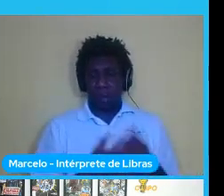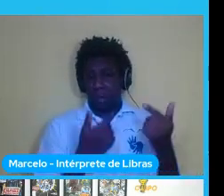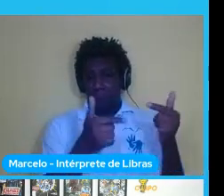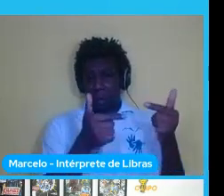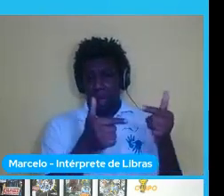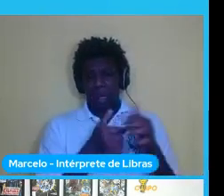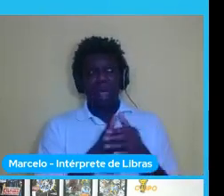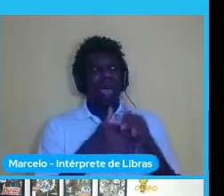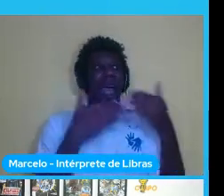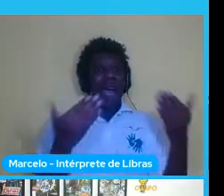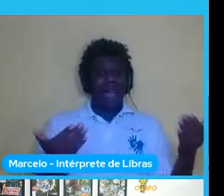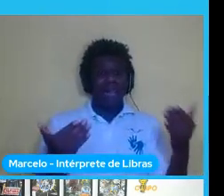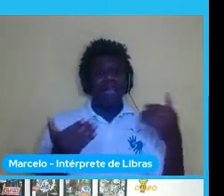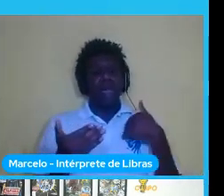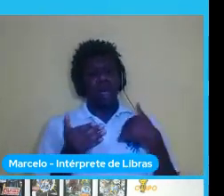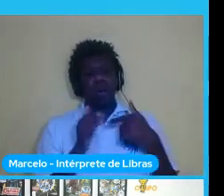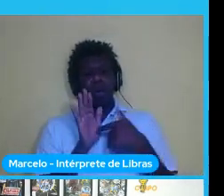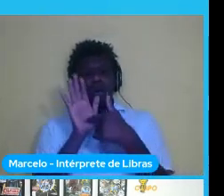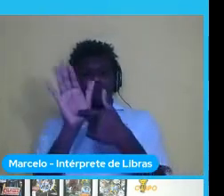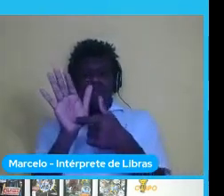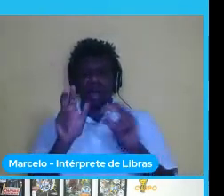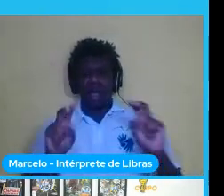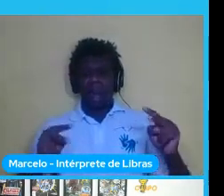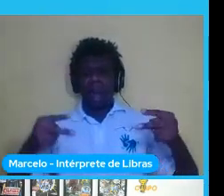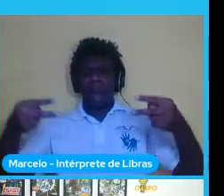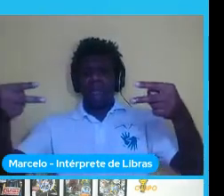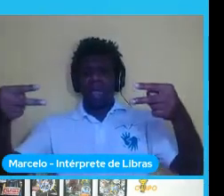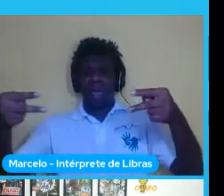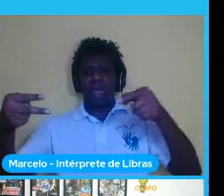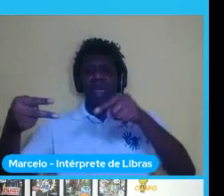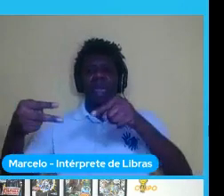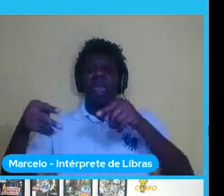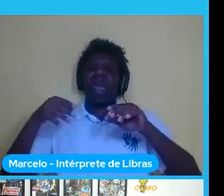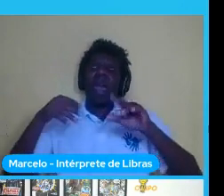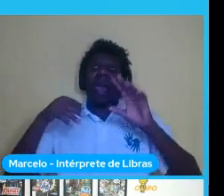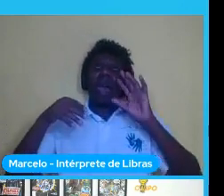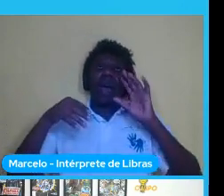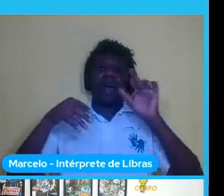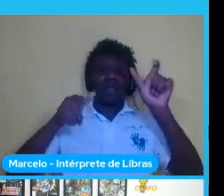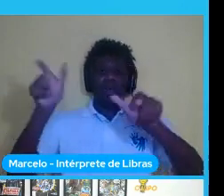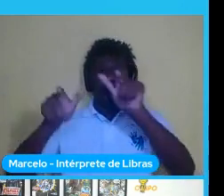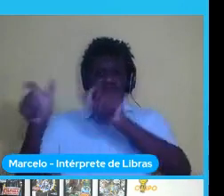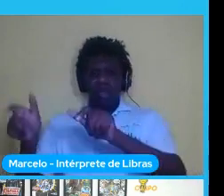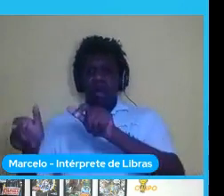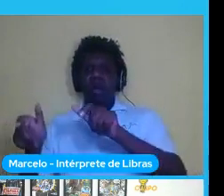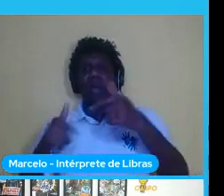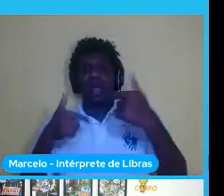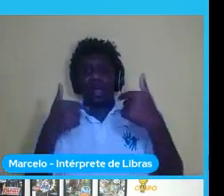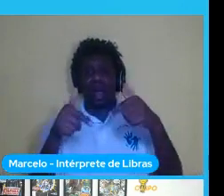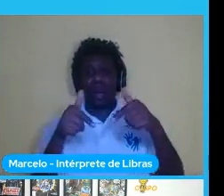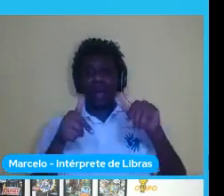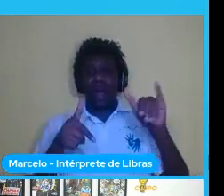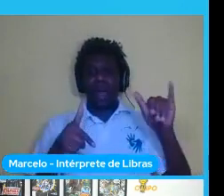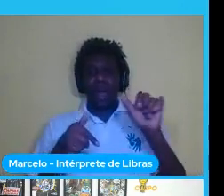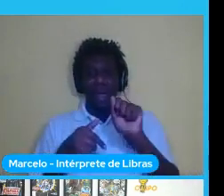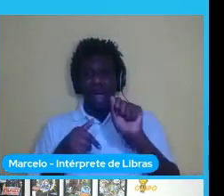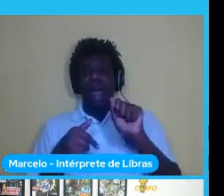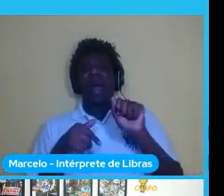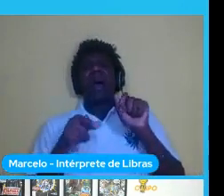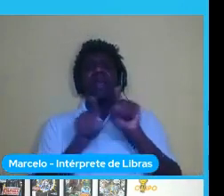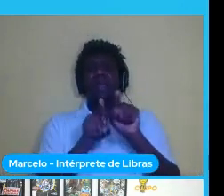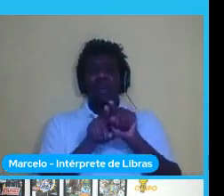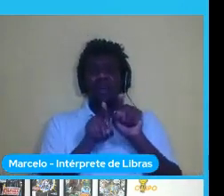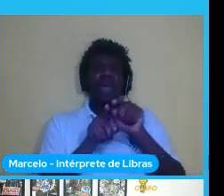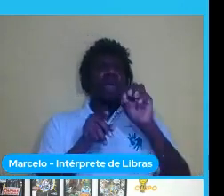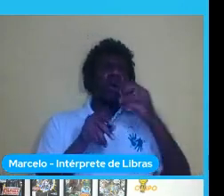eu trouxe aí esse link que eu acho que a galera que trabalha com inteligência artificial ciência de dados e ciências políticas em